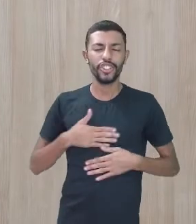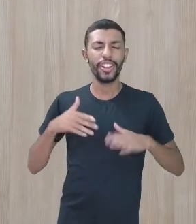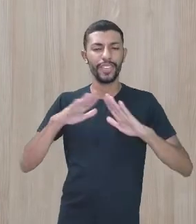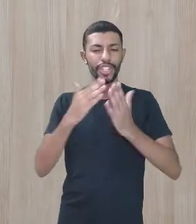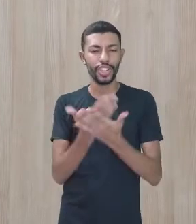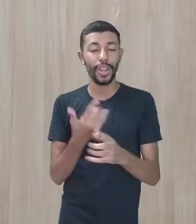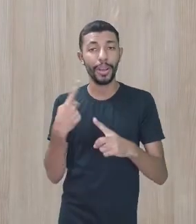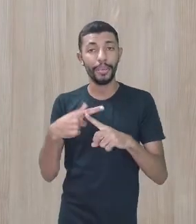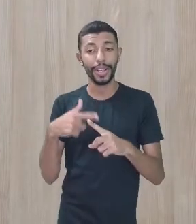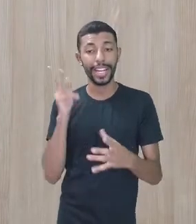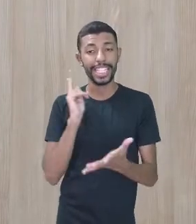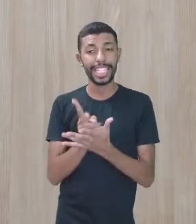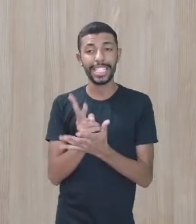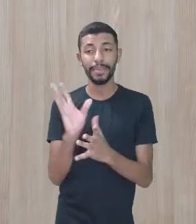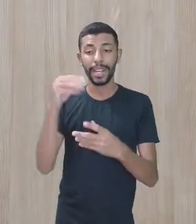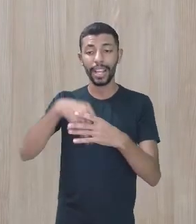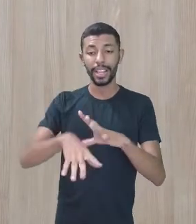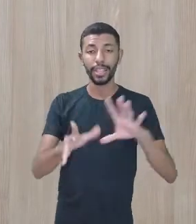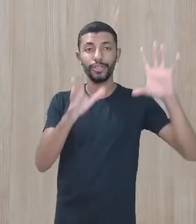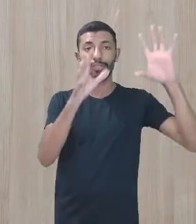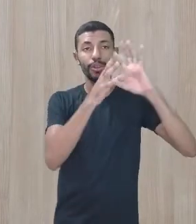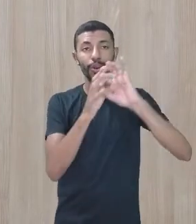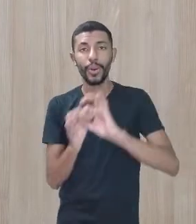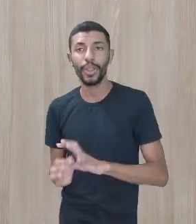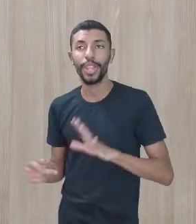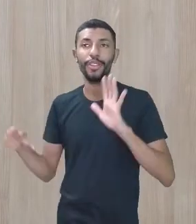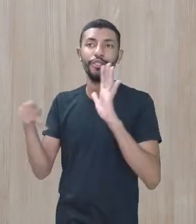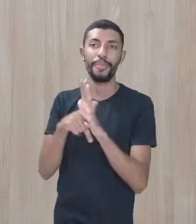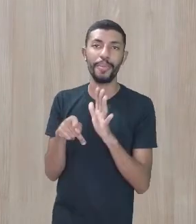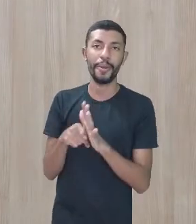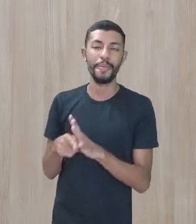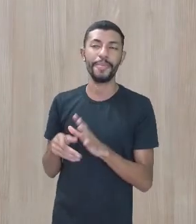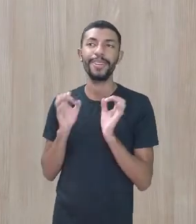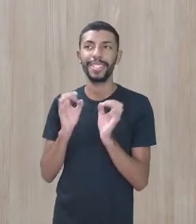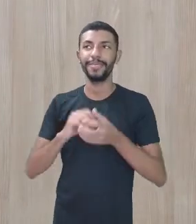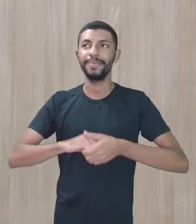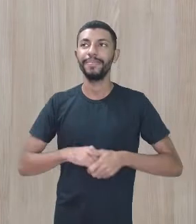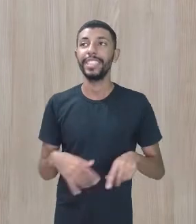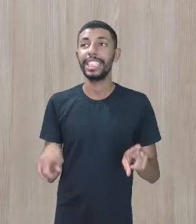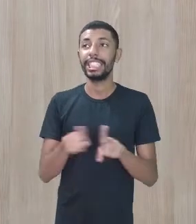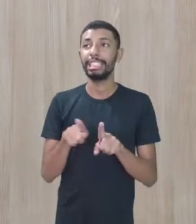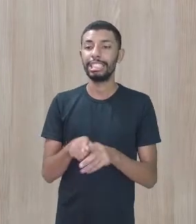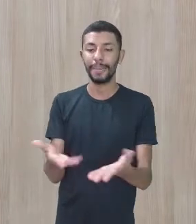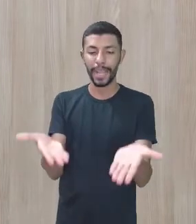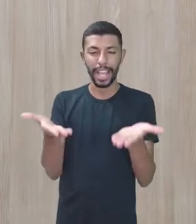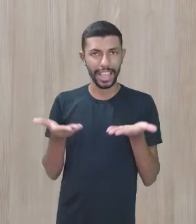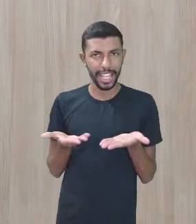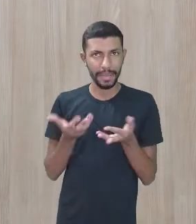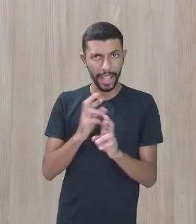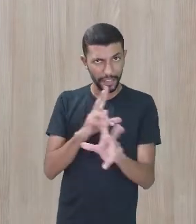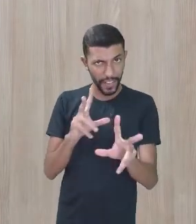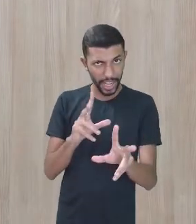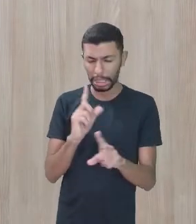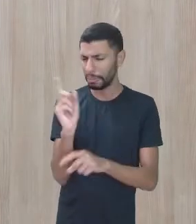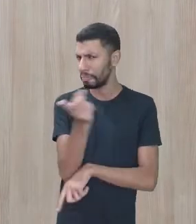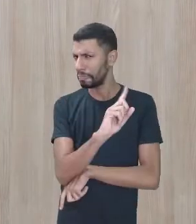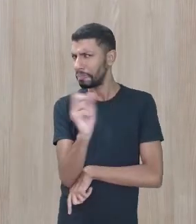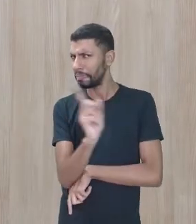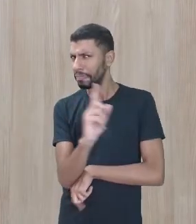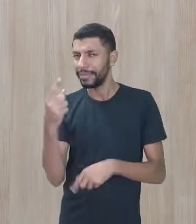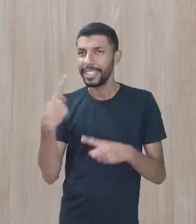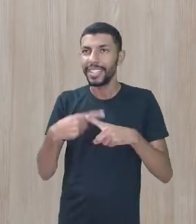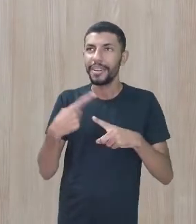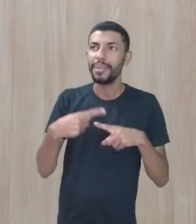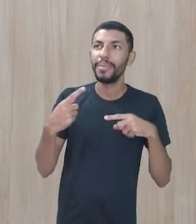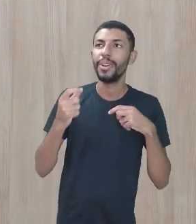do contexto que estava sendo oferecido ali. E no atendimento também não era diferente, porque as